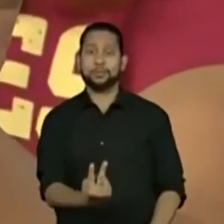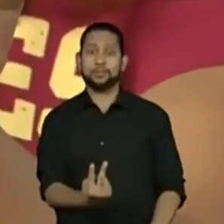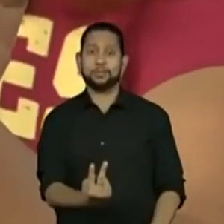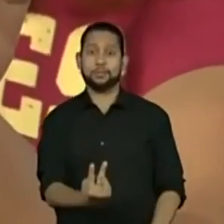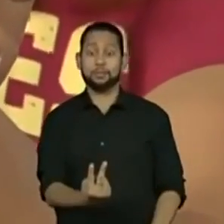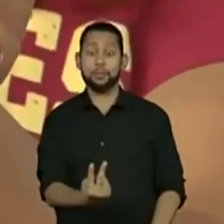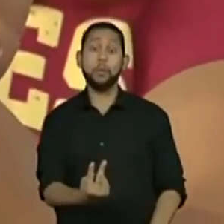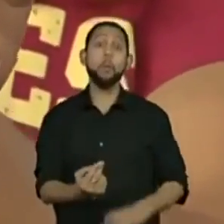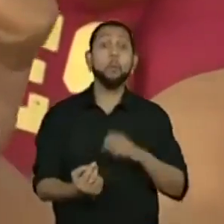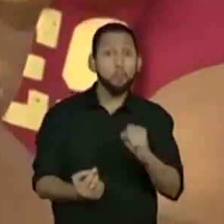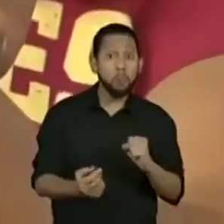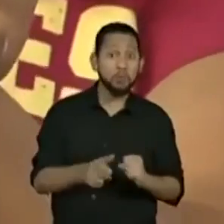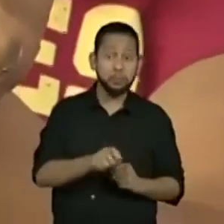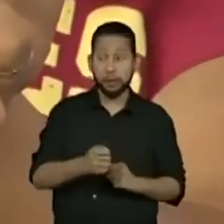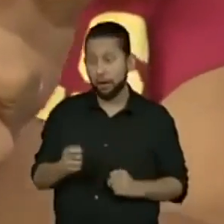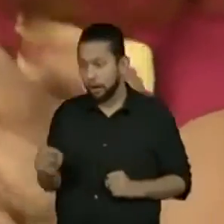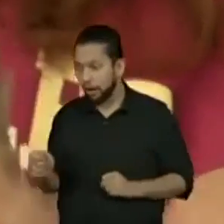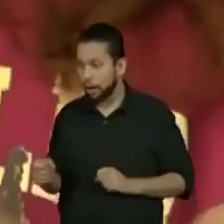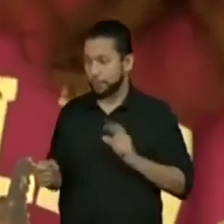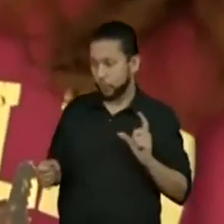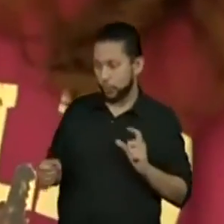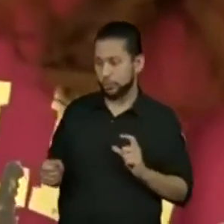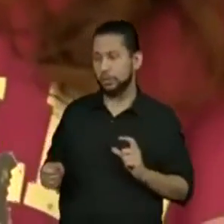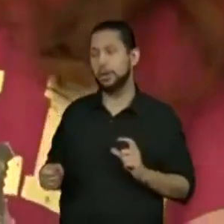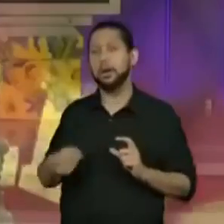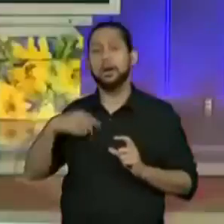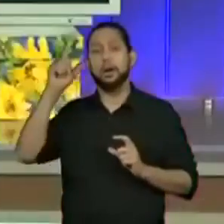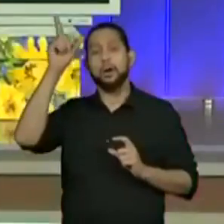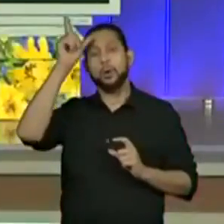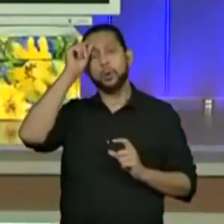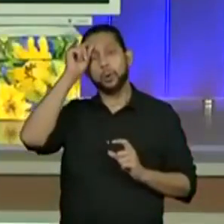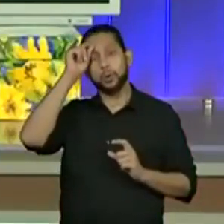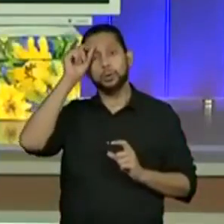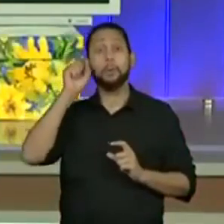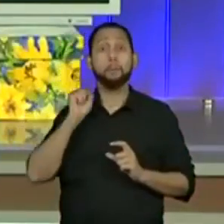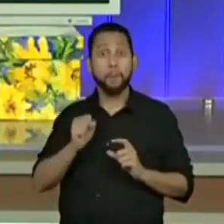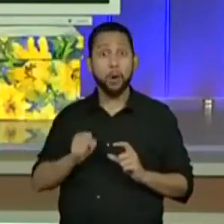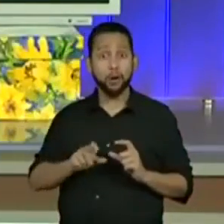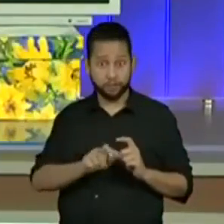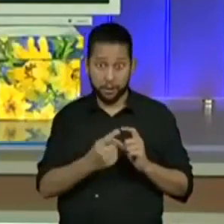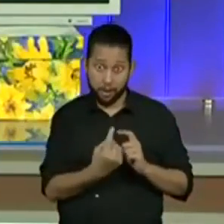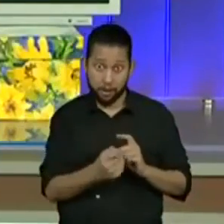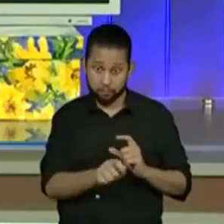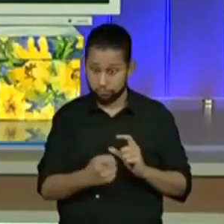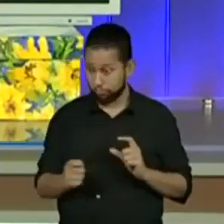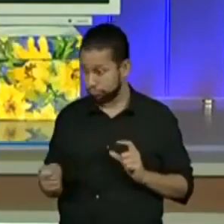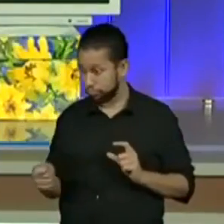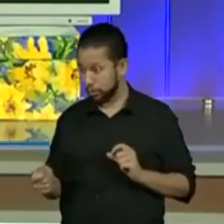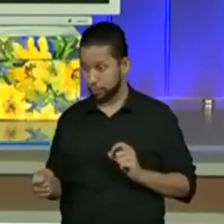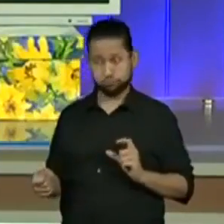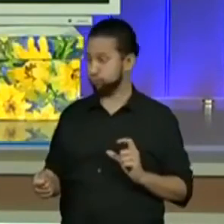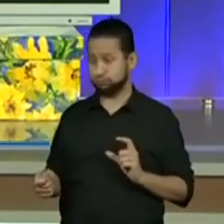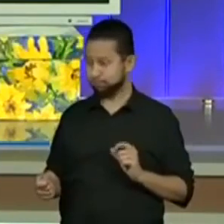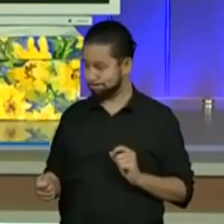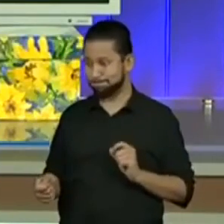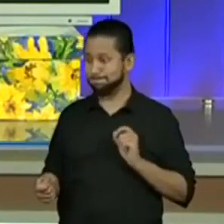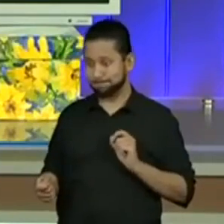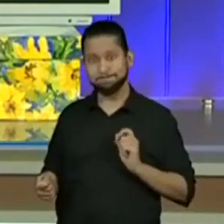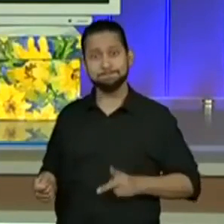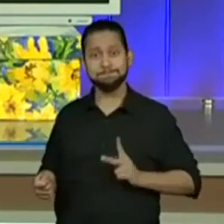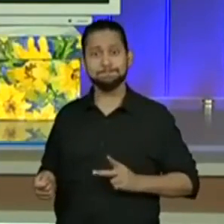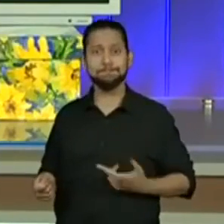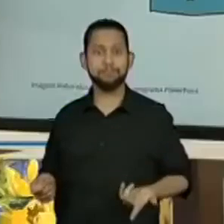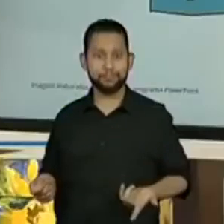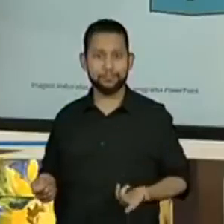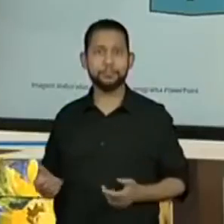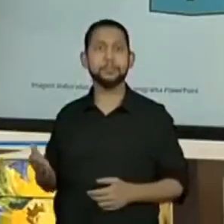ok? Então, aqui é um experimento. Isso é um evento aleatório, que é a abertura de um cadeado.